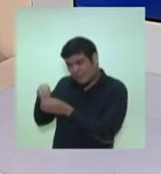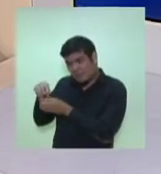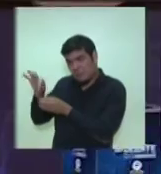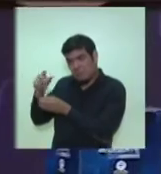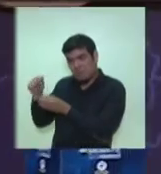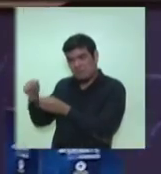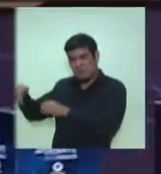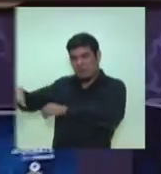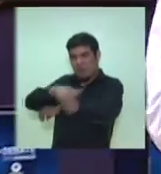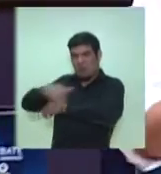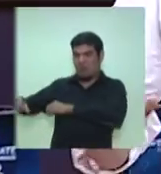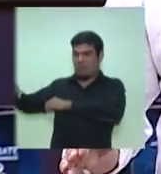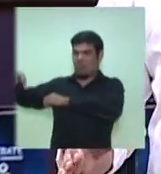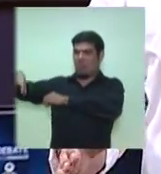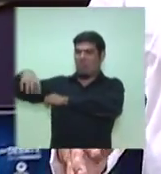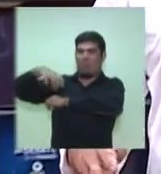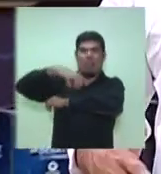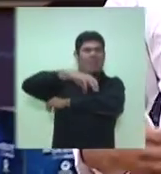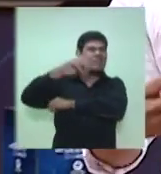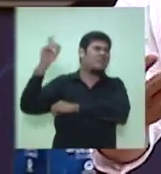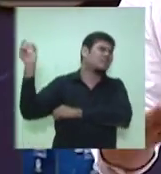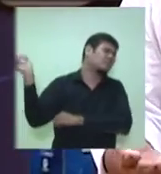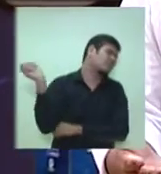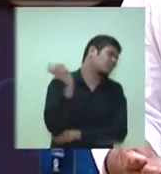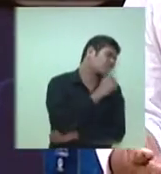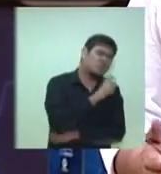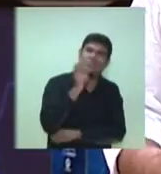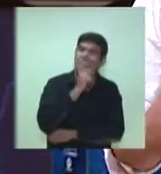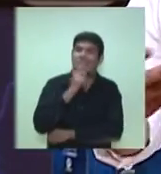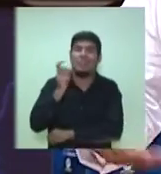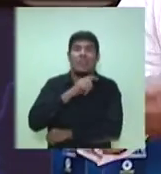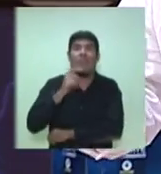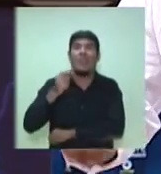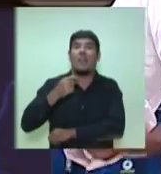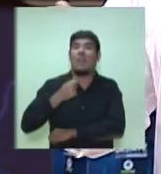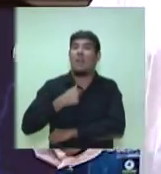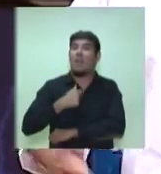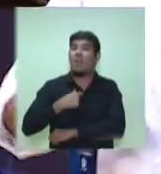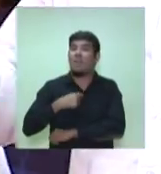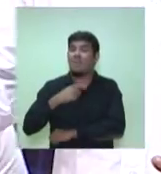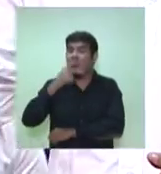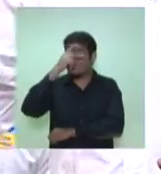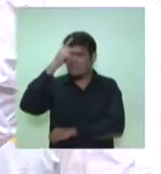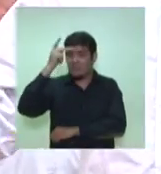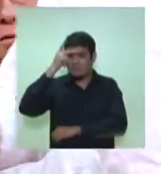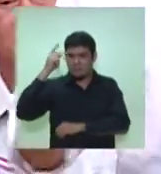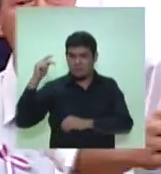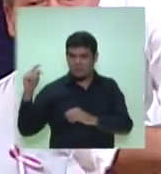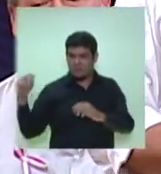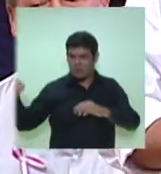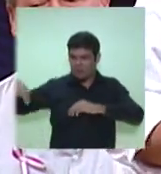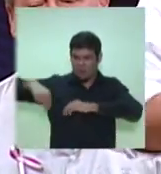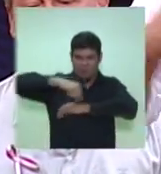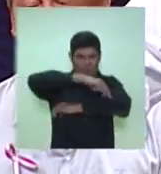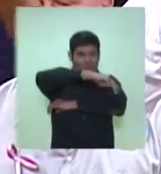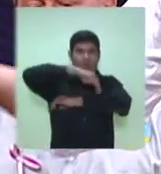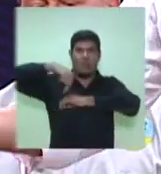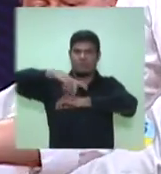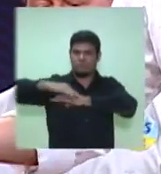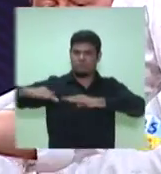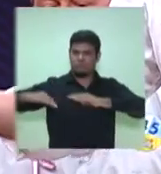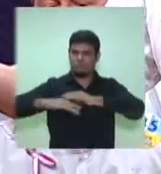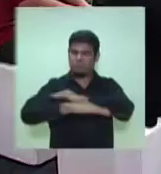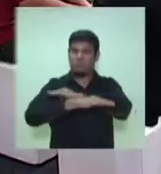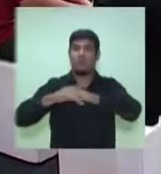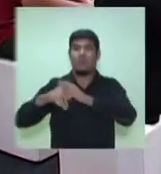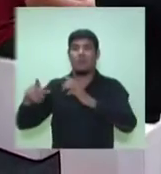da cidade de Manaus. Isso não é verdade. O que nós vamos garantir é viabilidade econômica para as galerias, já que os que estão lá